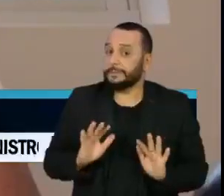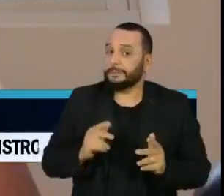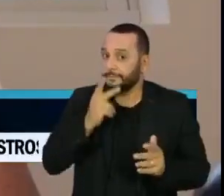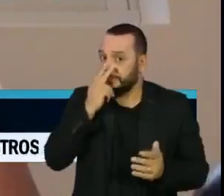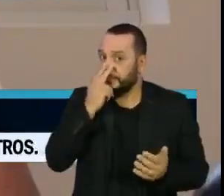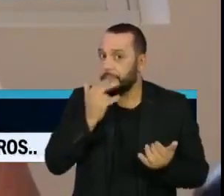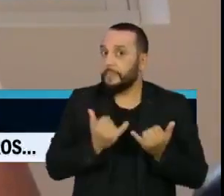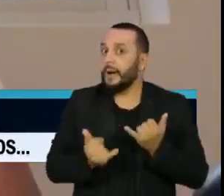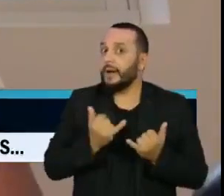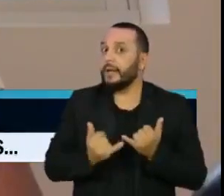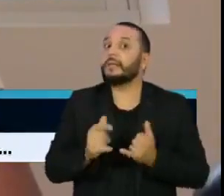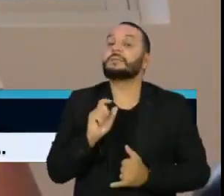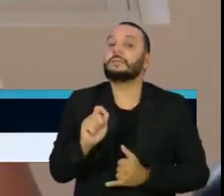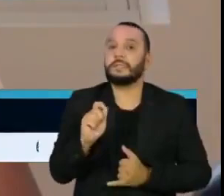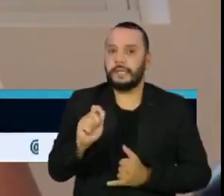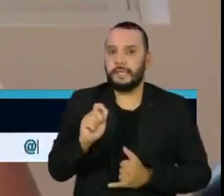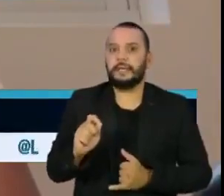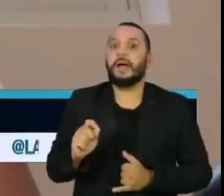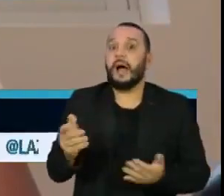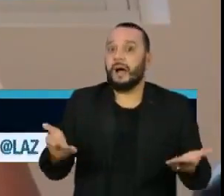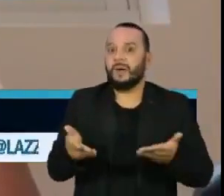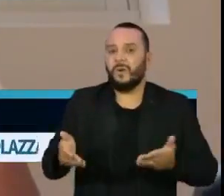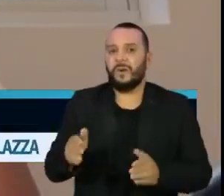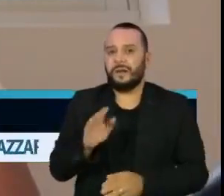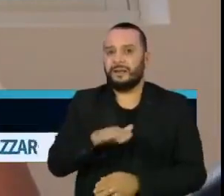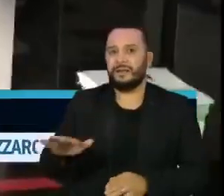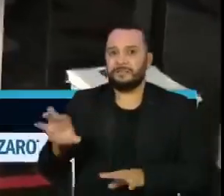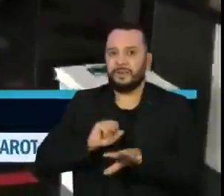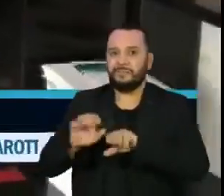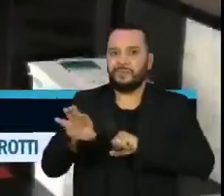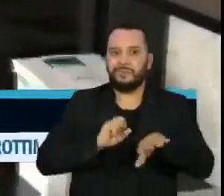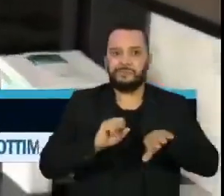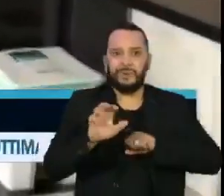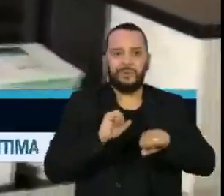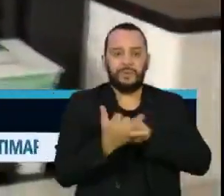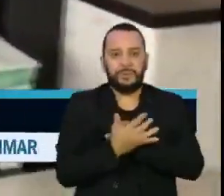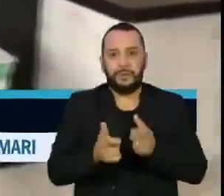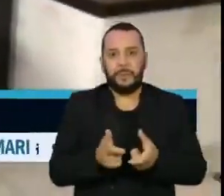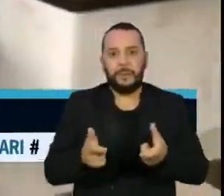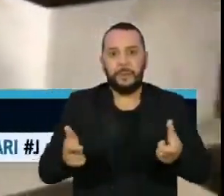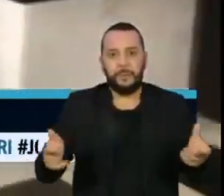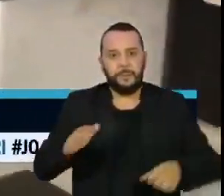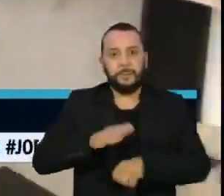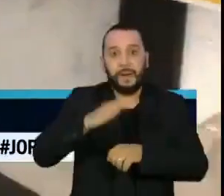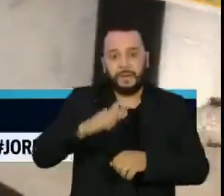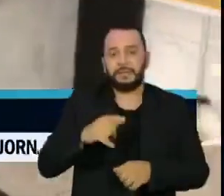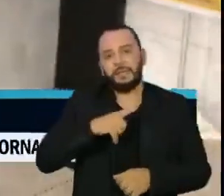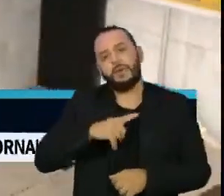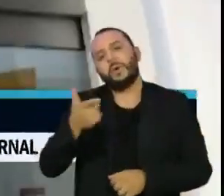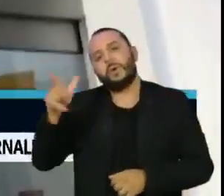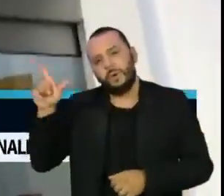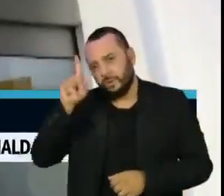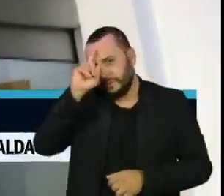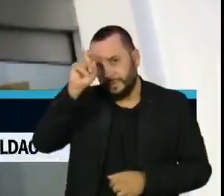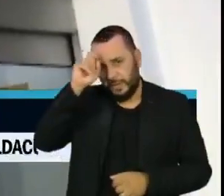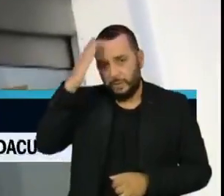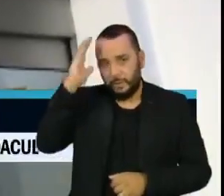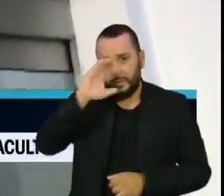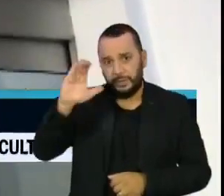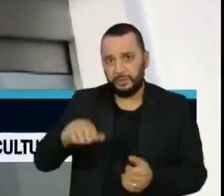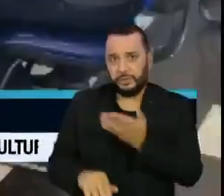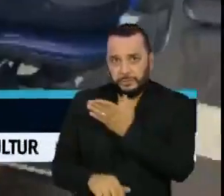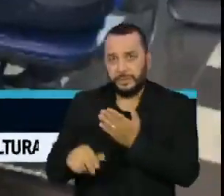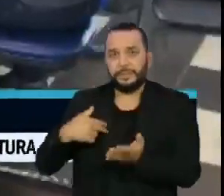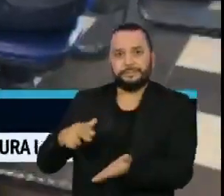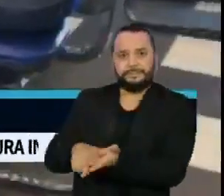existe um número maior de crianças infectadas. Neste outro referência pediátrica em Curitiba, a média